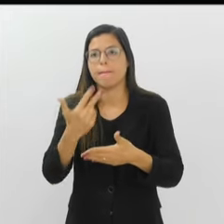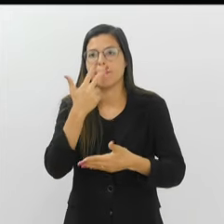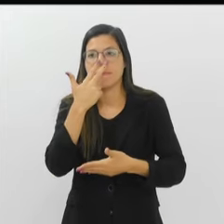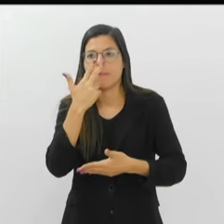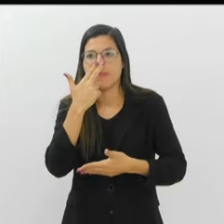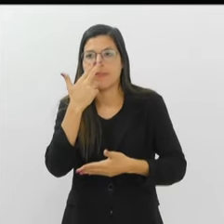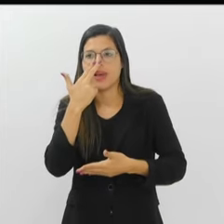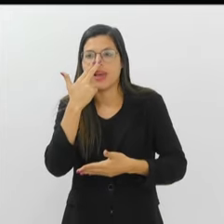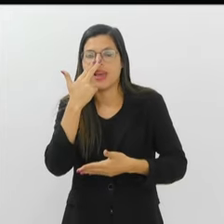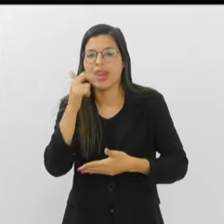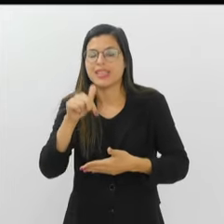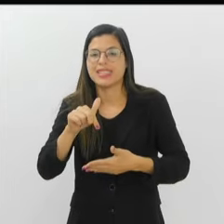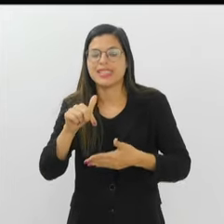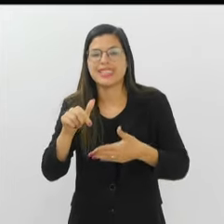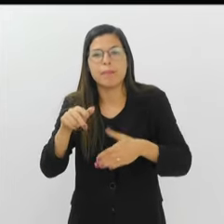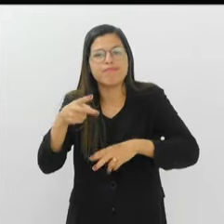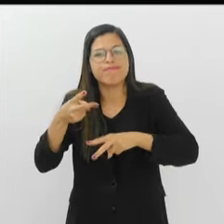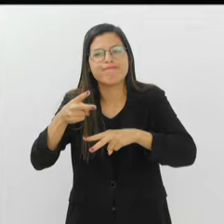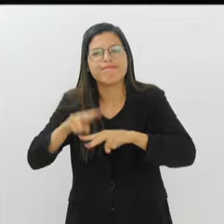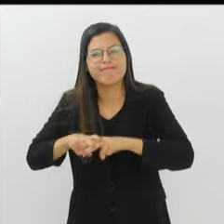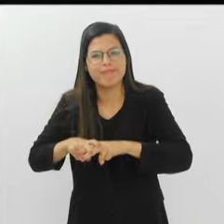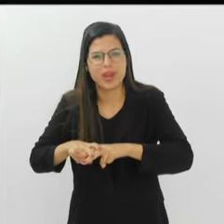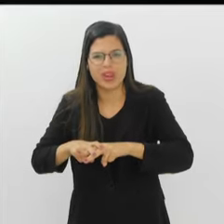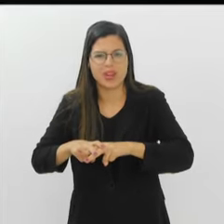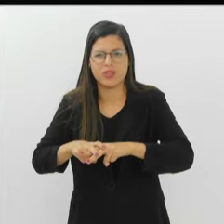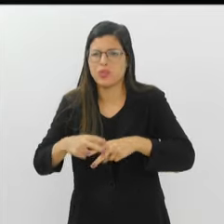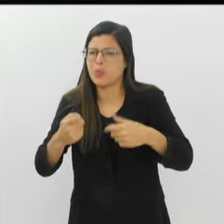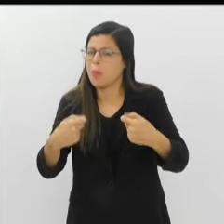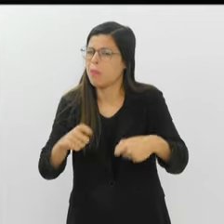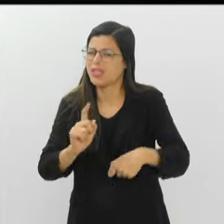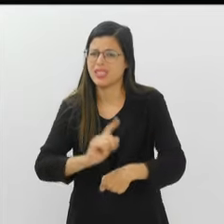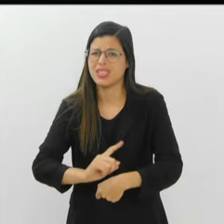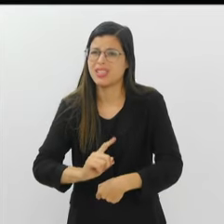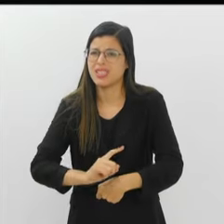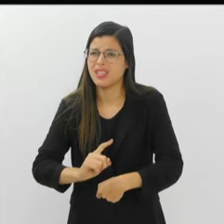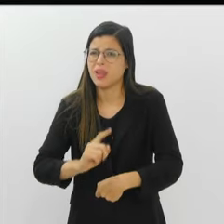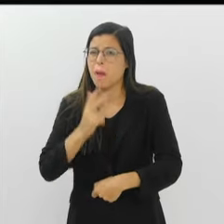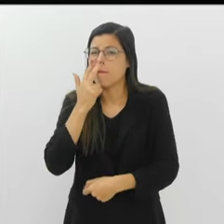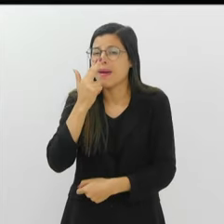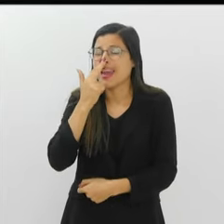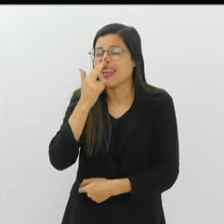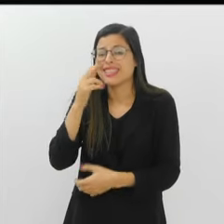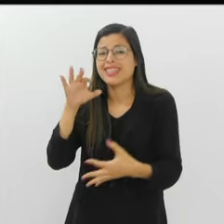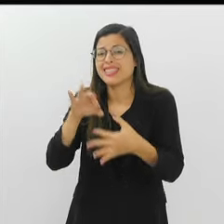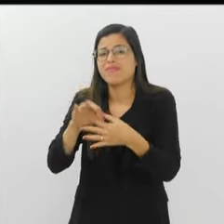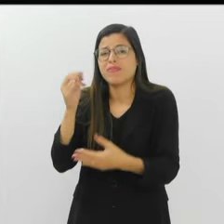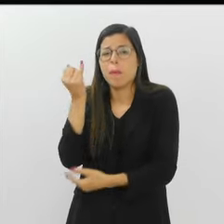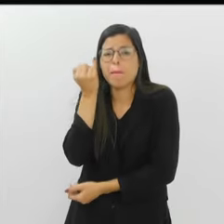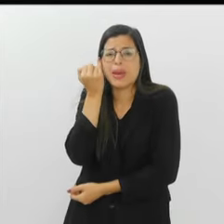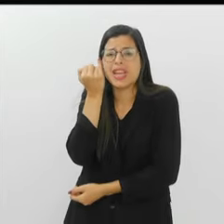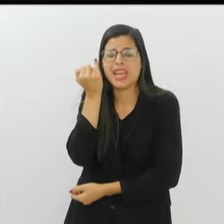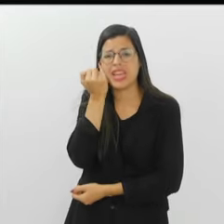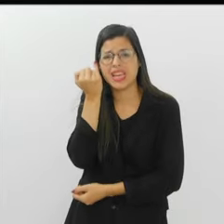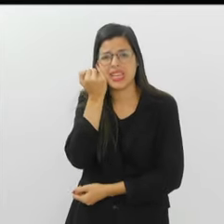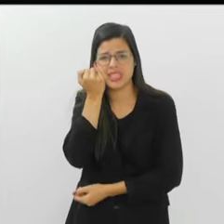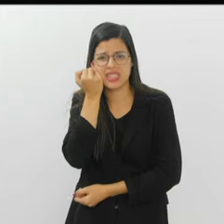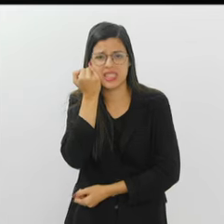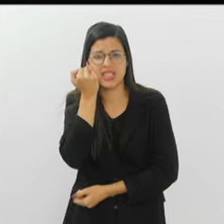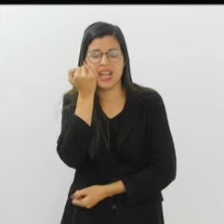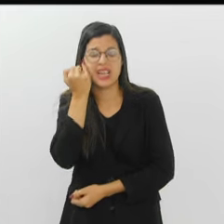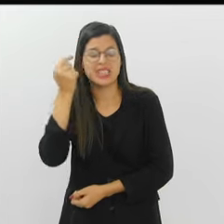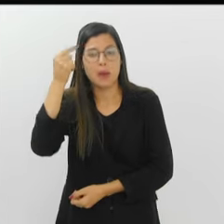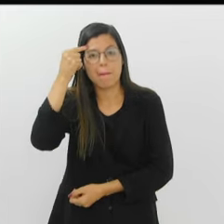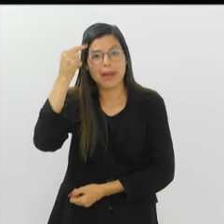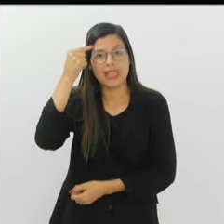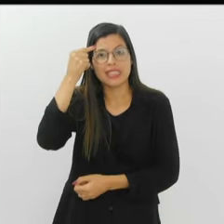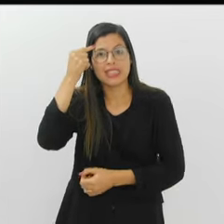ele criou um engessamento exacerbado até e desnecessário. Eu acho que o Flair está com a preguiça, inclusive. Tem